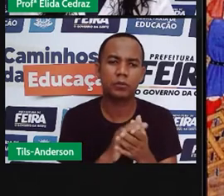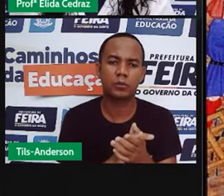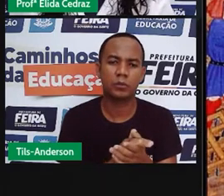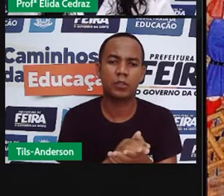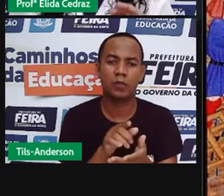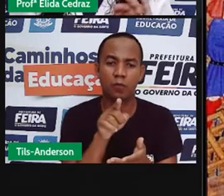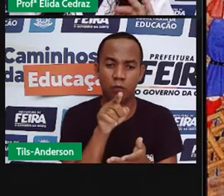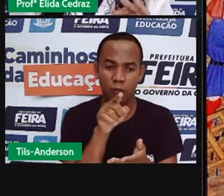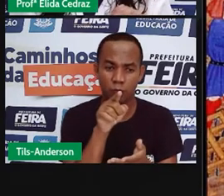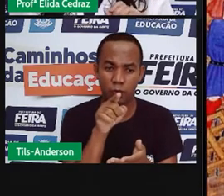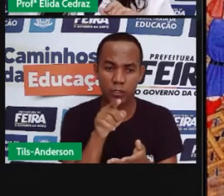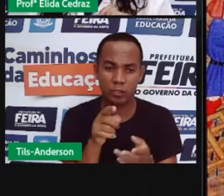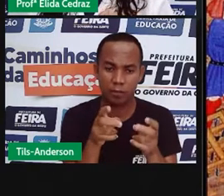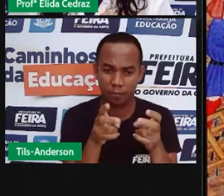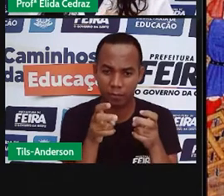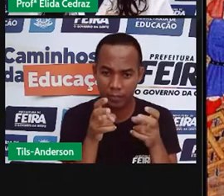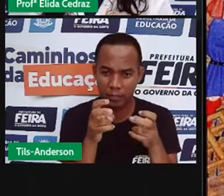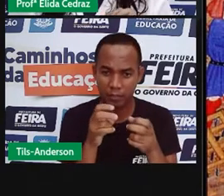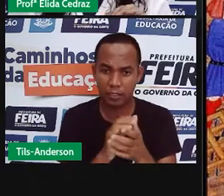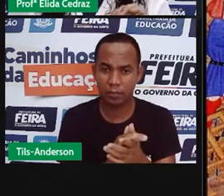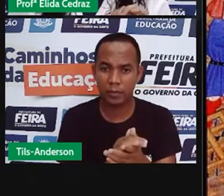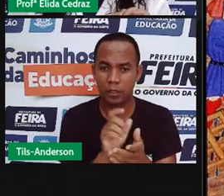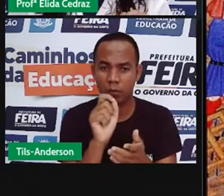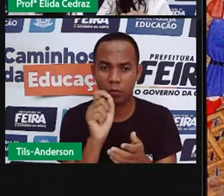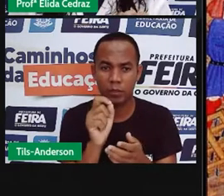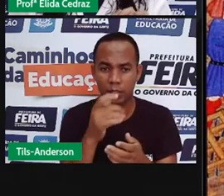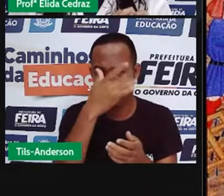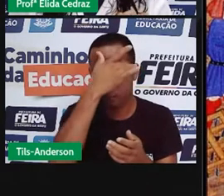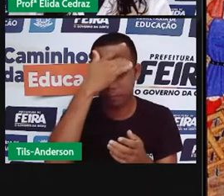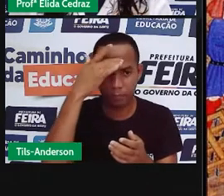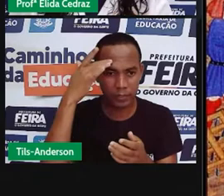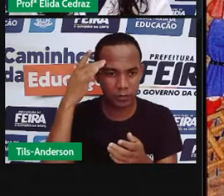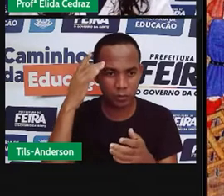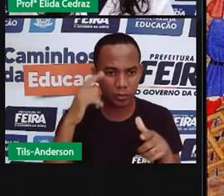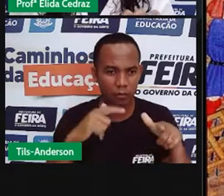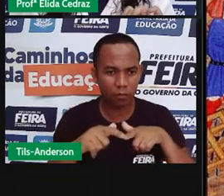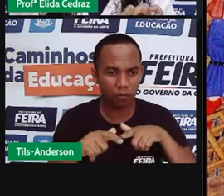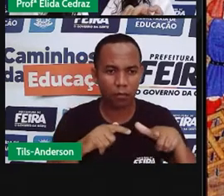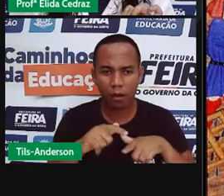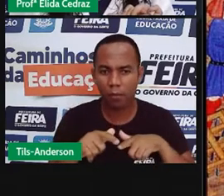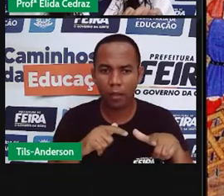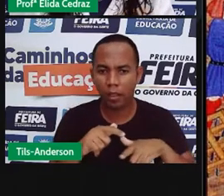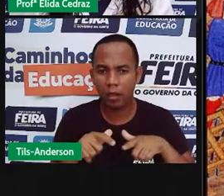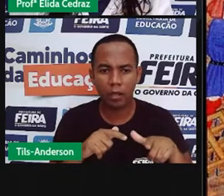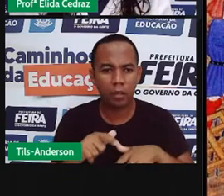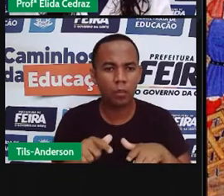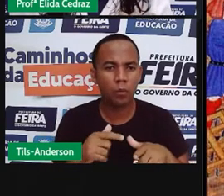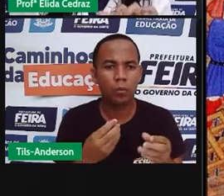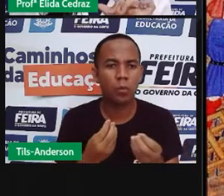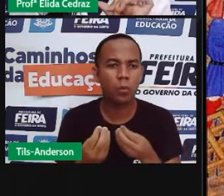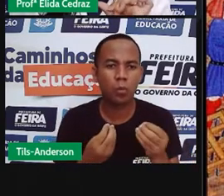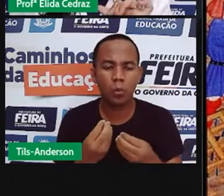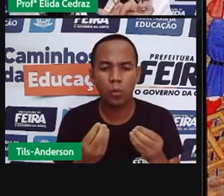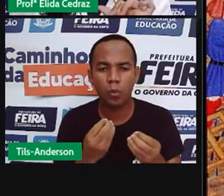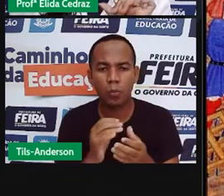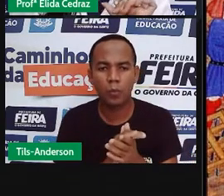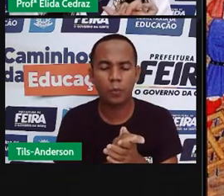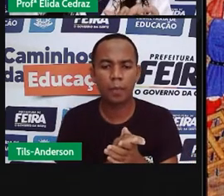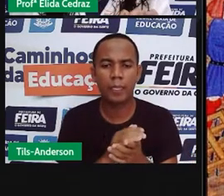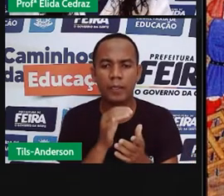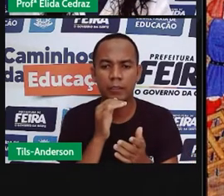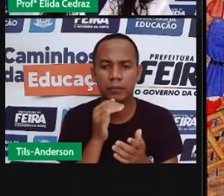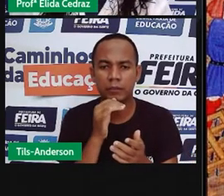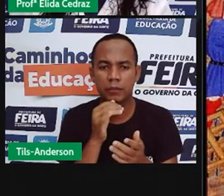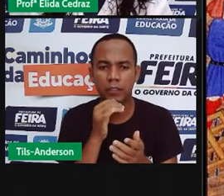pode observar no quadro as pessoas trabalhando com um carro puxado